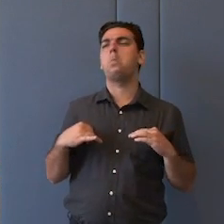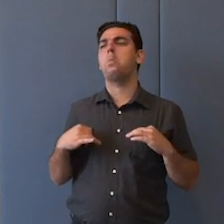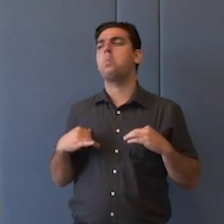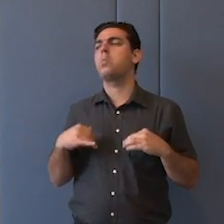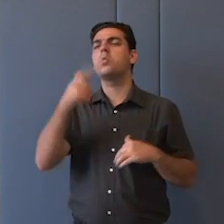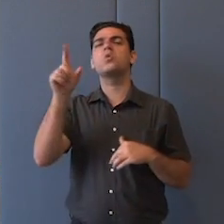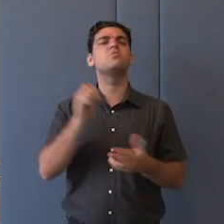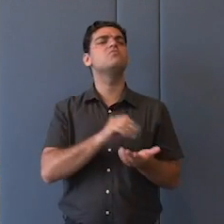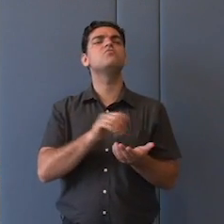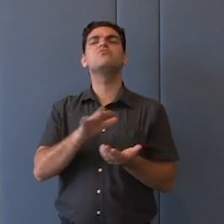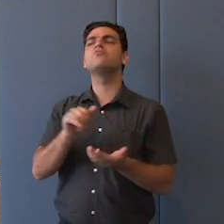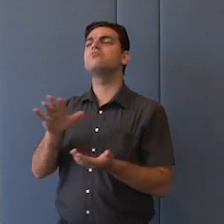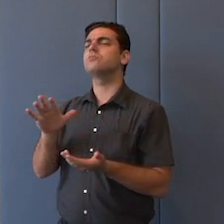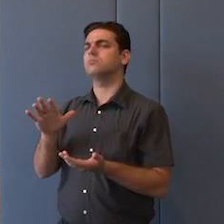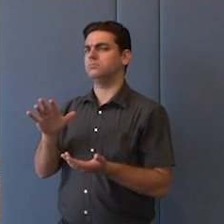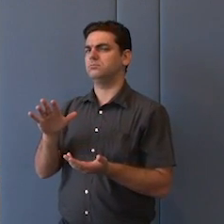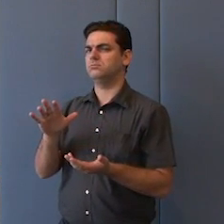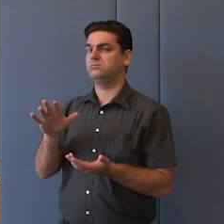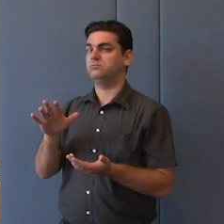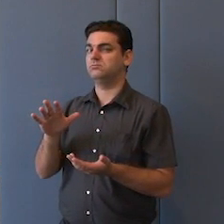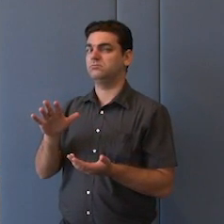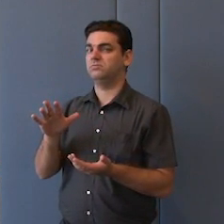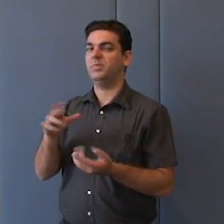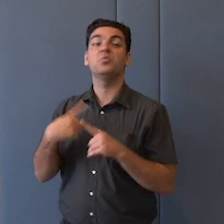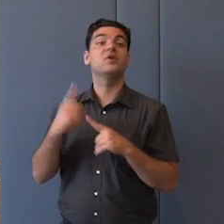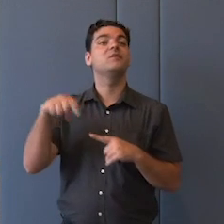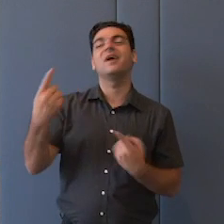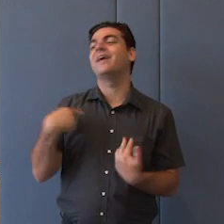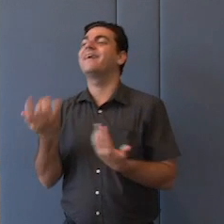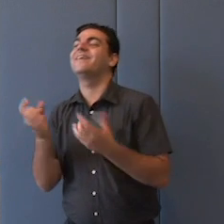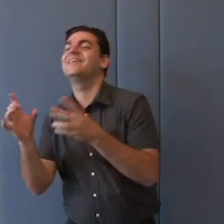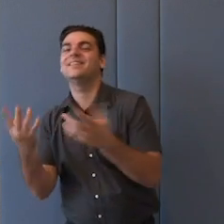é somente o comércio, é somente o quê?